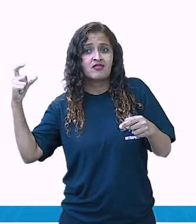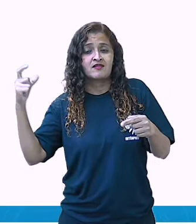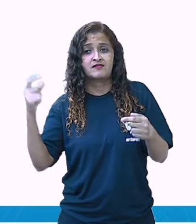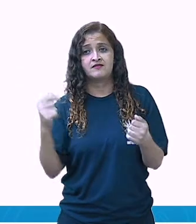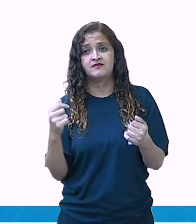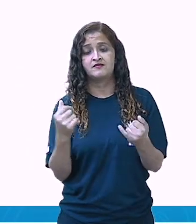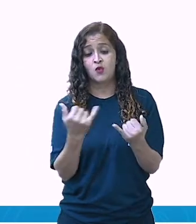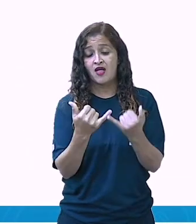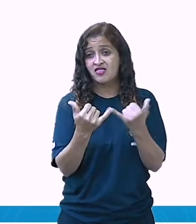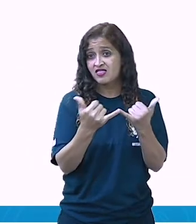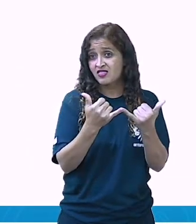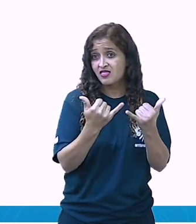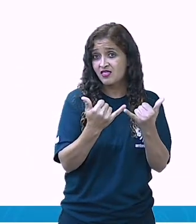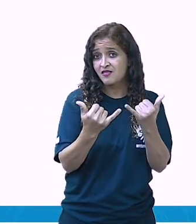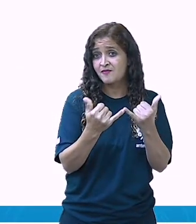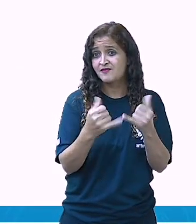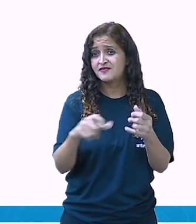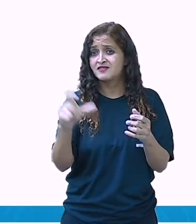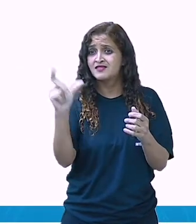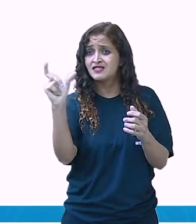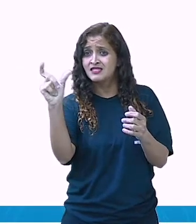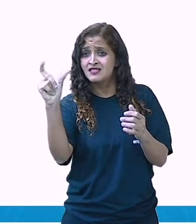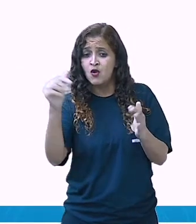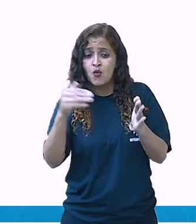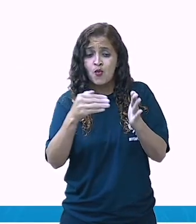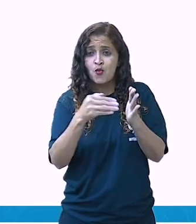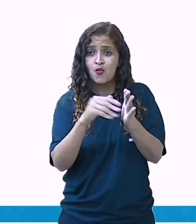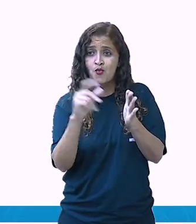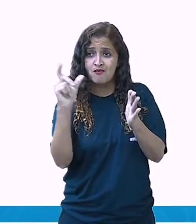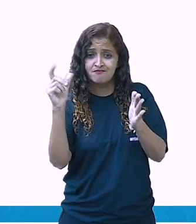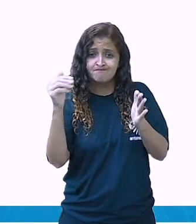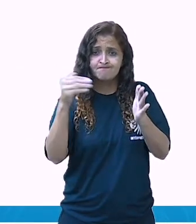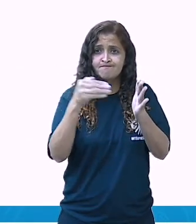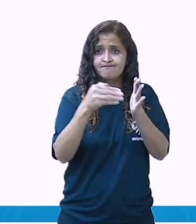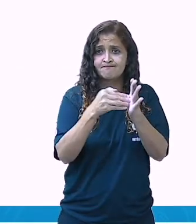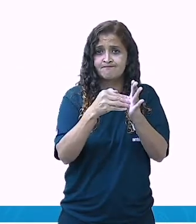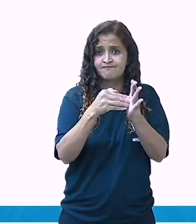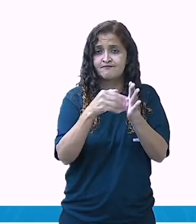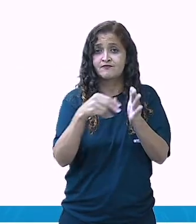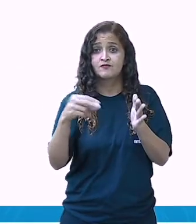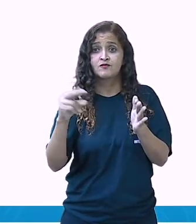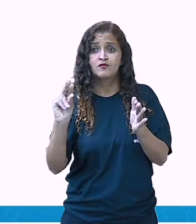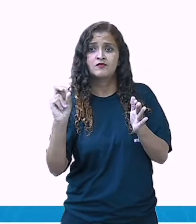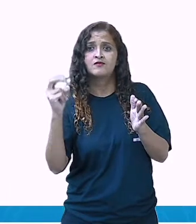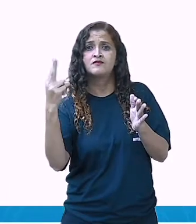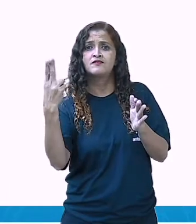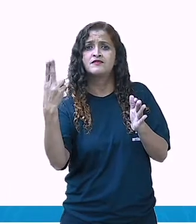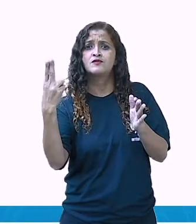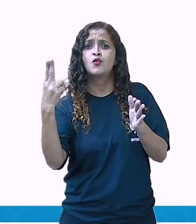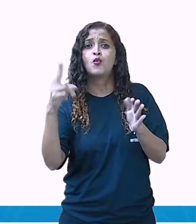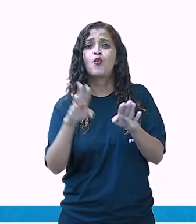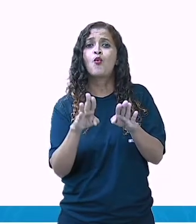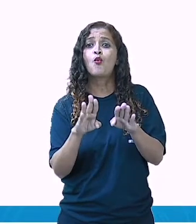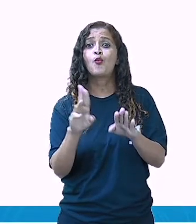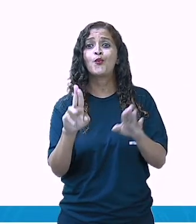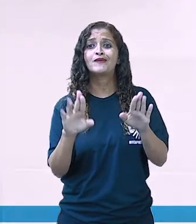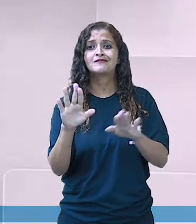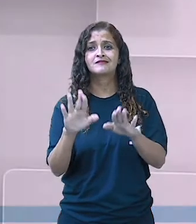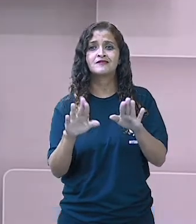geralmente nas sílabas finais das palavras. Ou a mesma sonoridade.